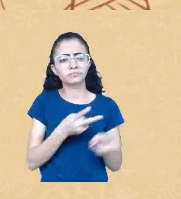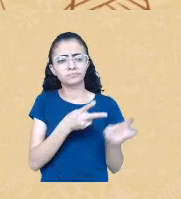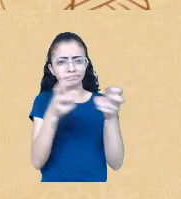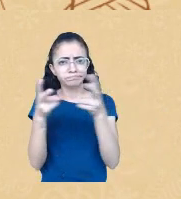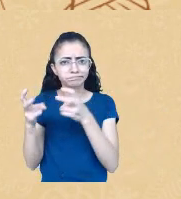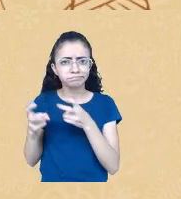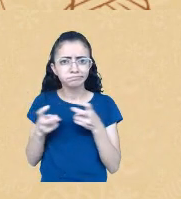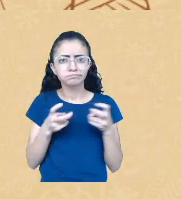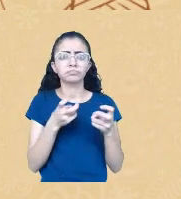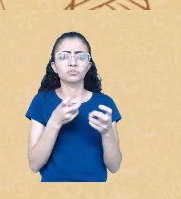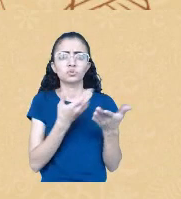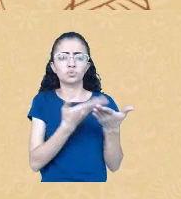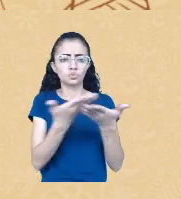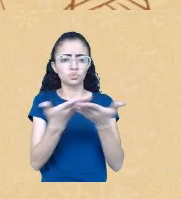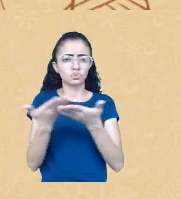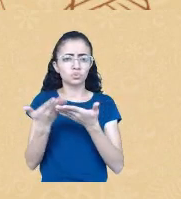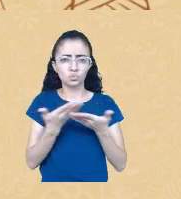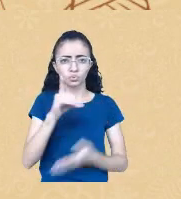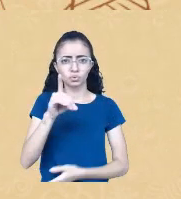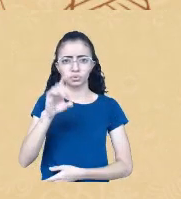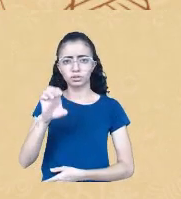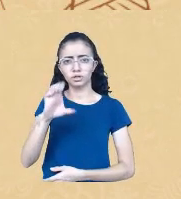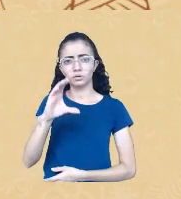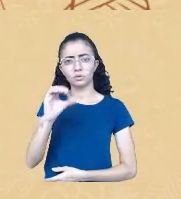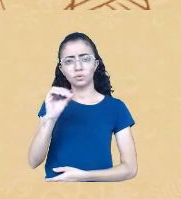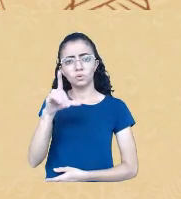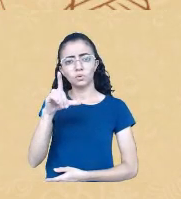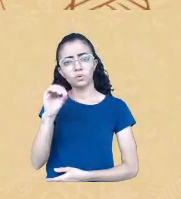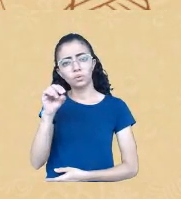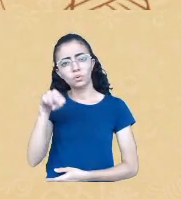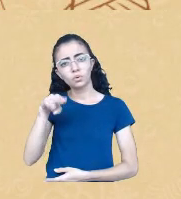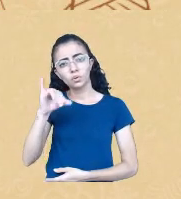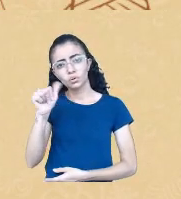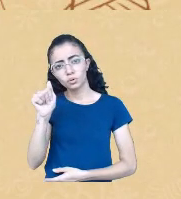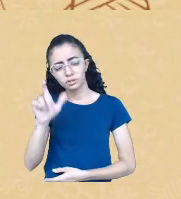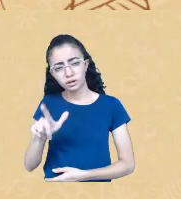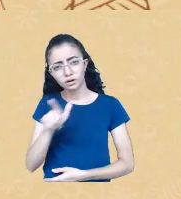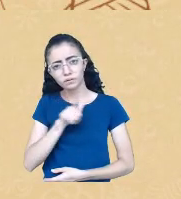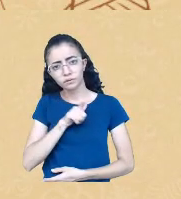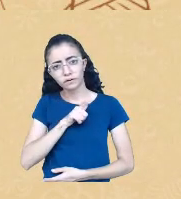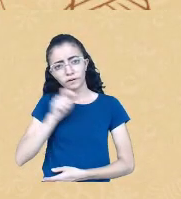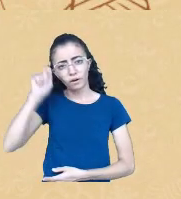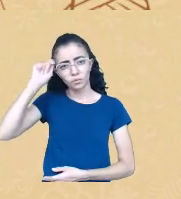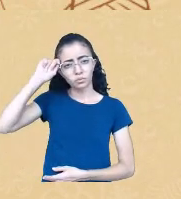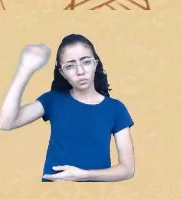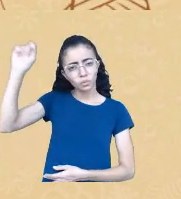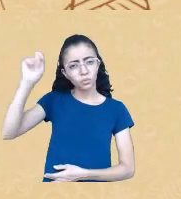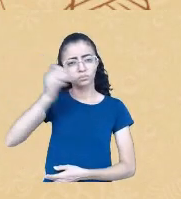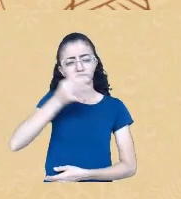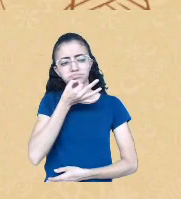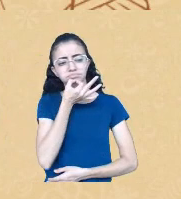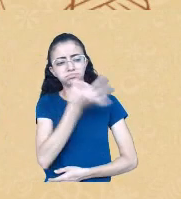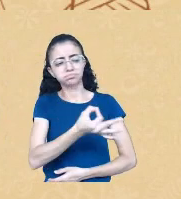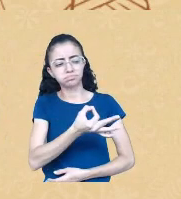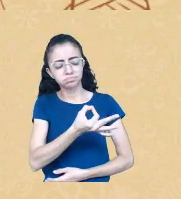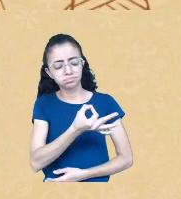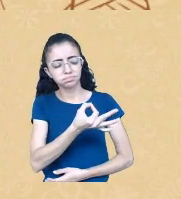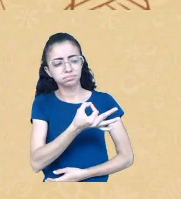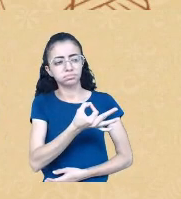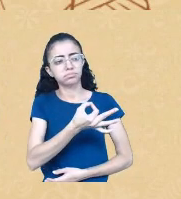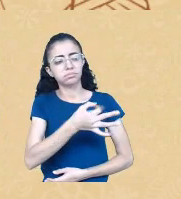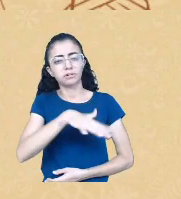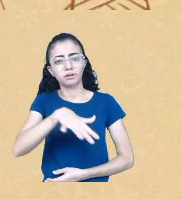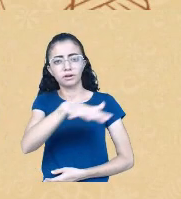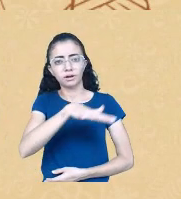por exemplo, apesar de ser uma linha crítica de pensamento, ainda há uma ausência na